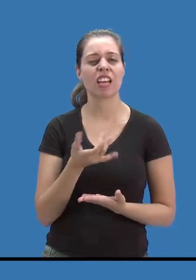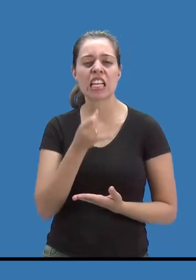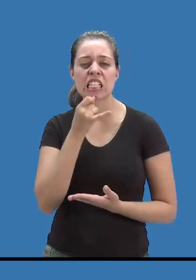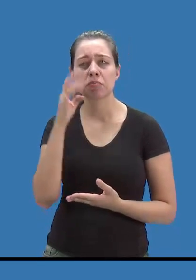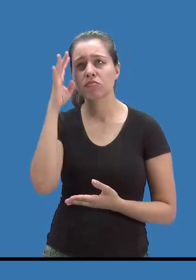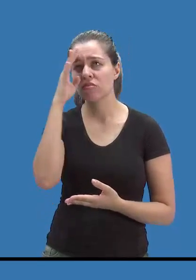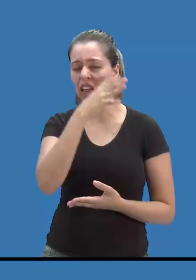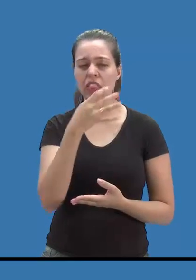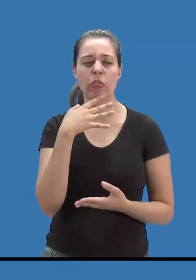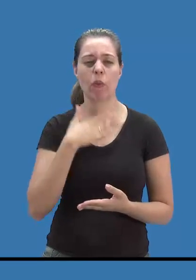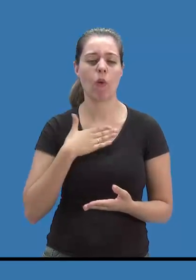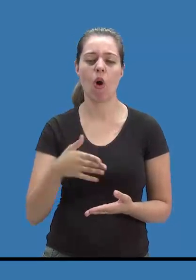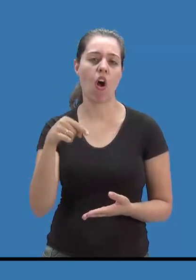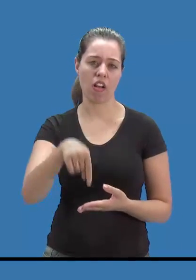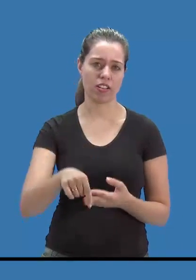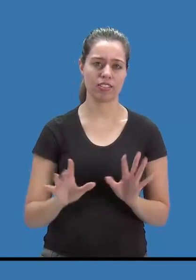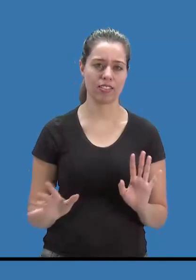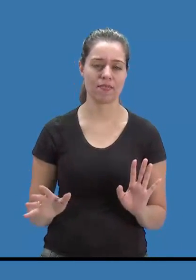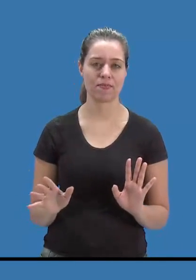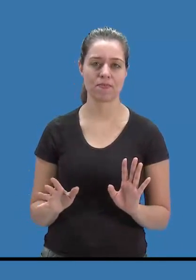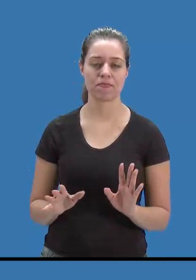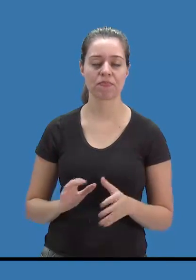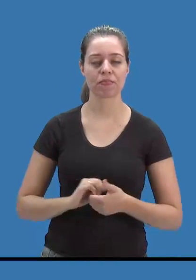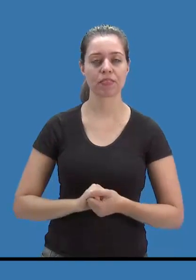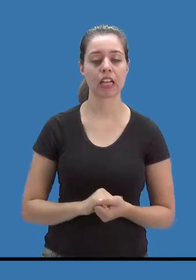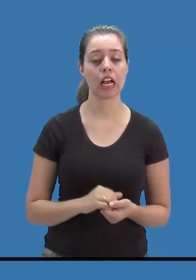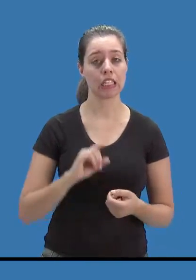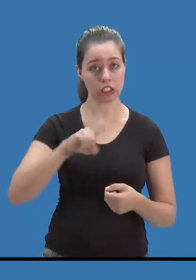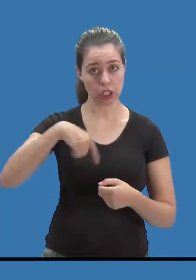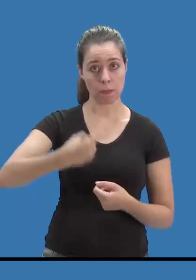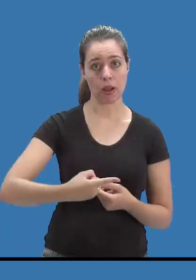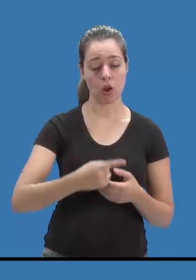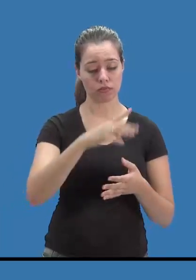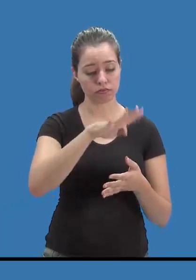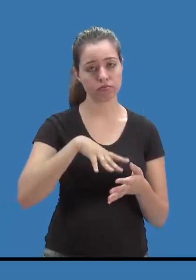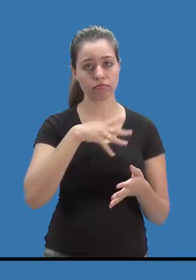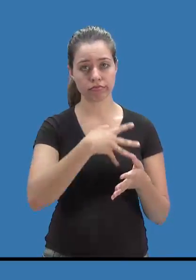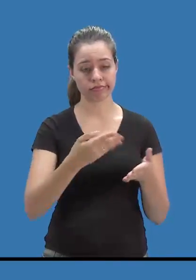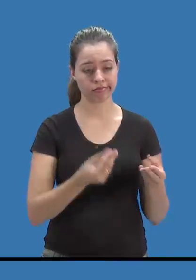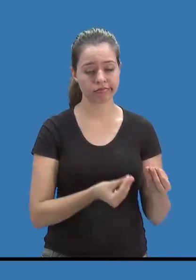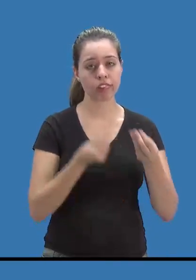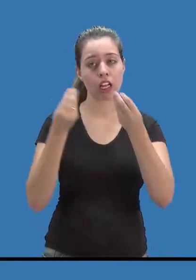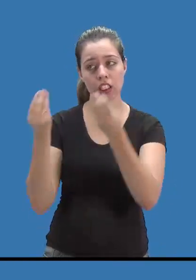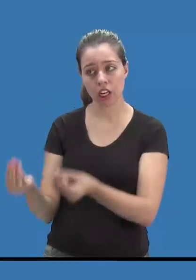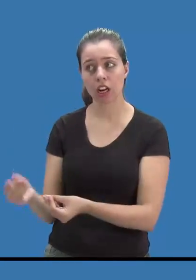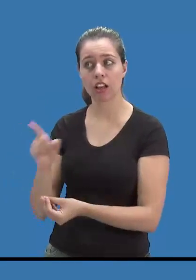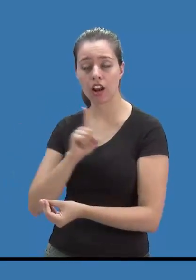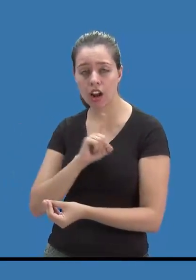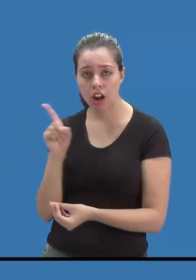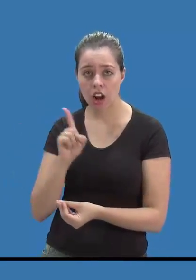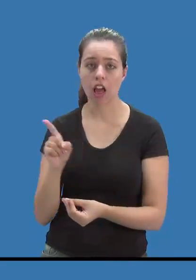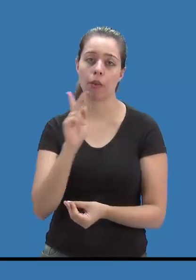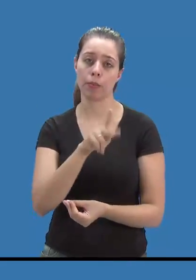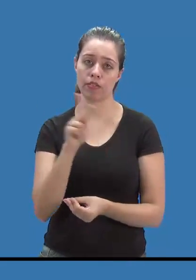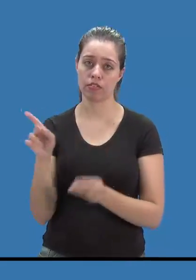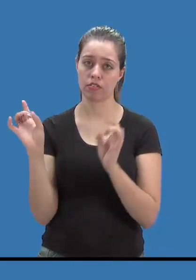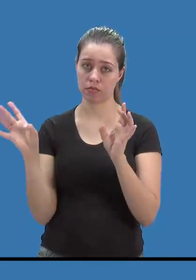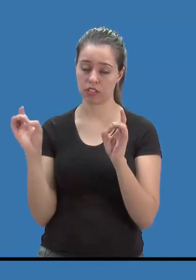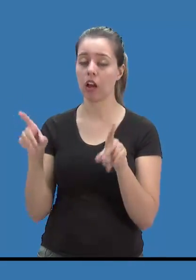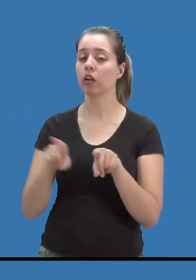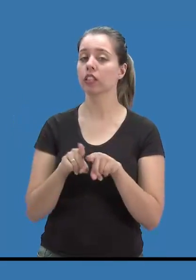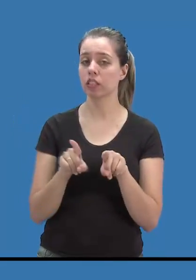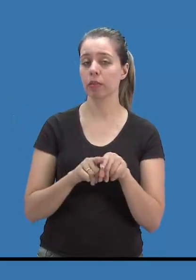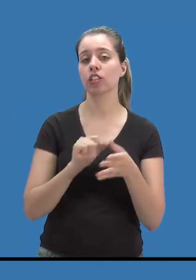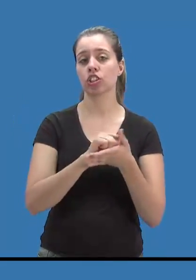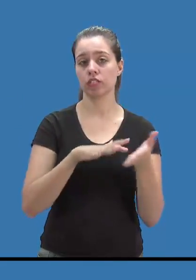desinteresse. Esses dados são repassados para os facilitadores do programa. Além do comportamento, as atividades do currículo